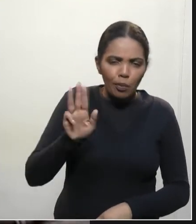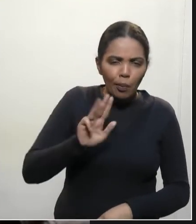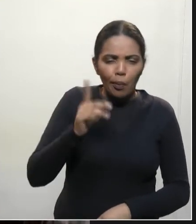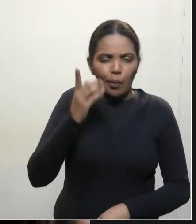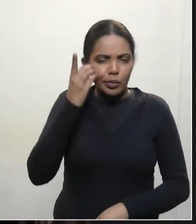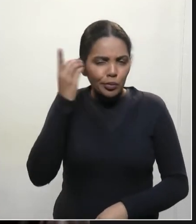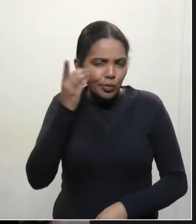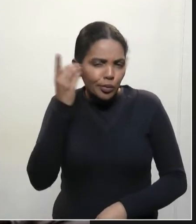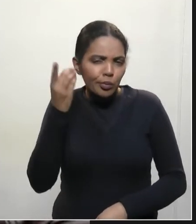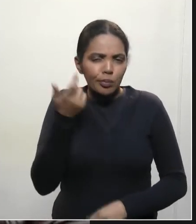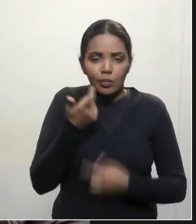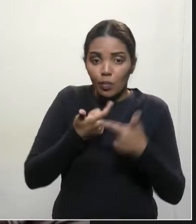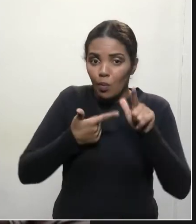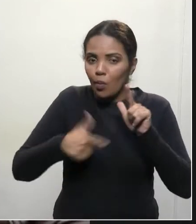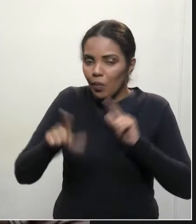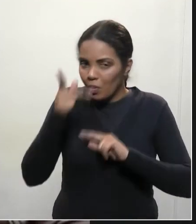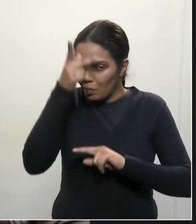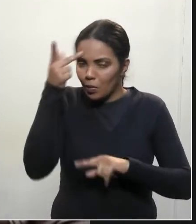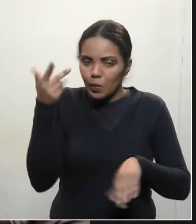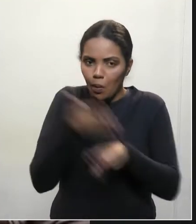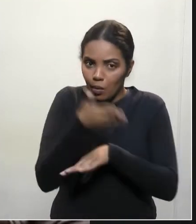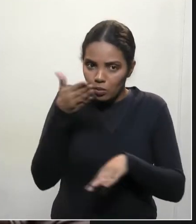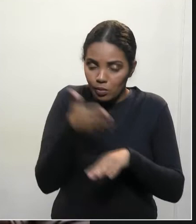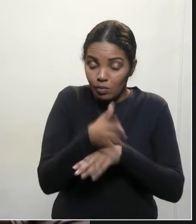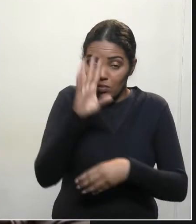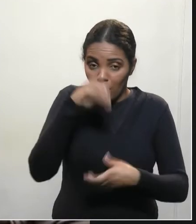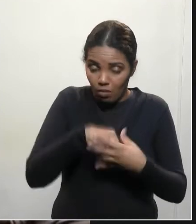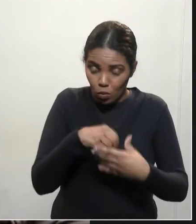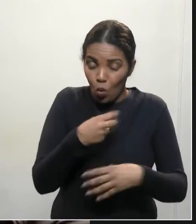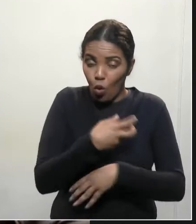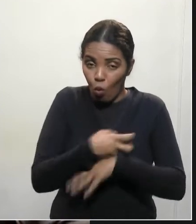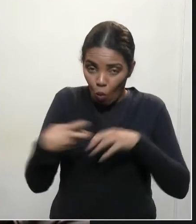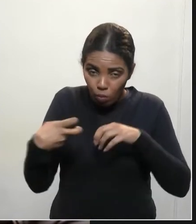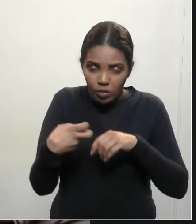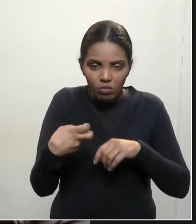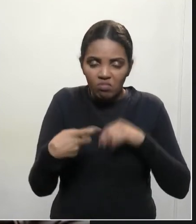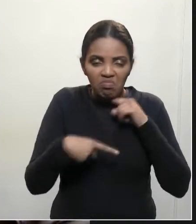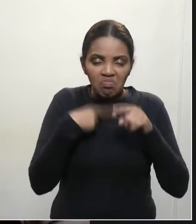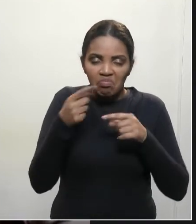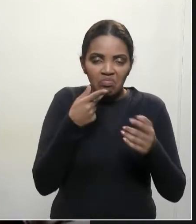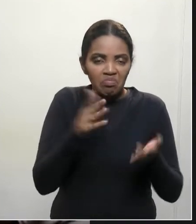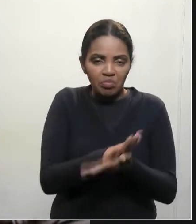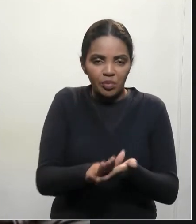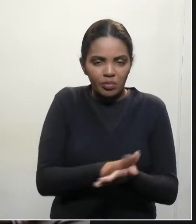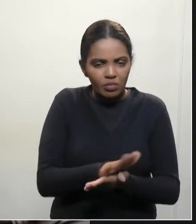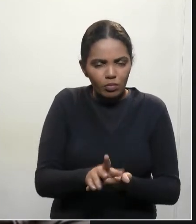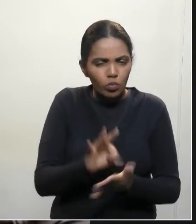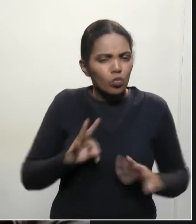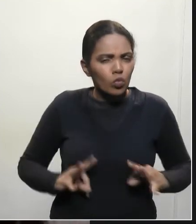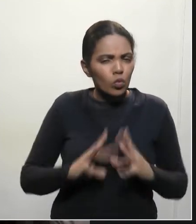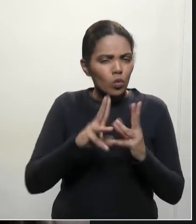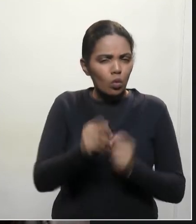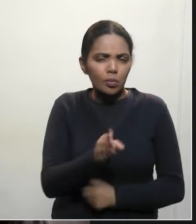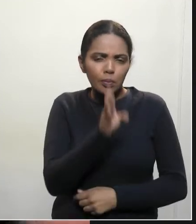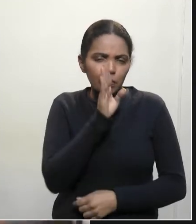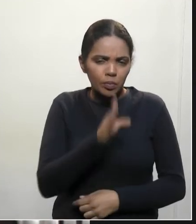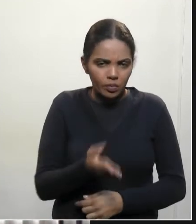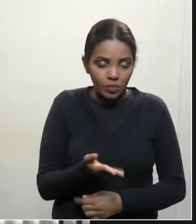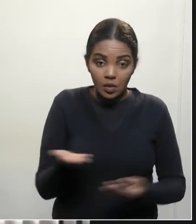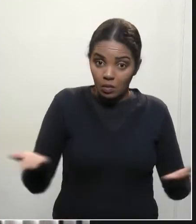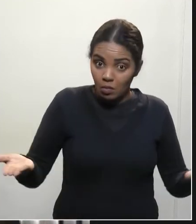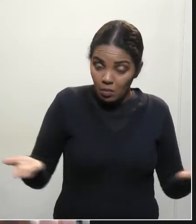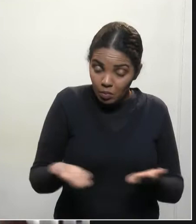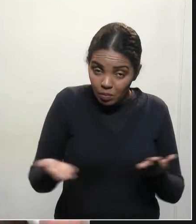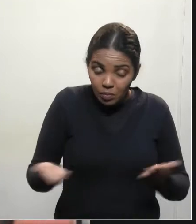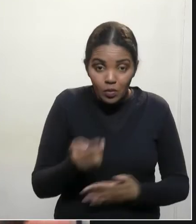Dilma e outros participantes desse grande golpe, e ninguém falava nada. Todo mundo se calou. Agora que o